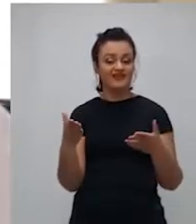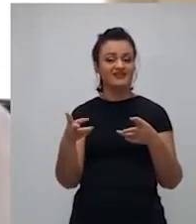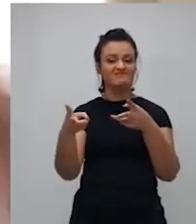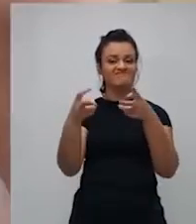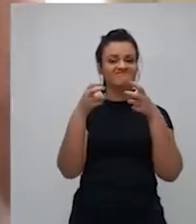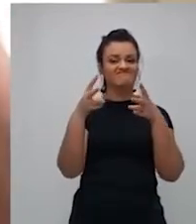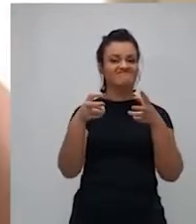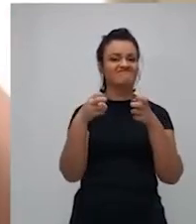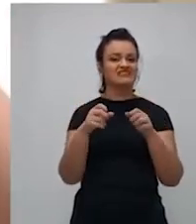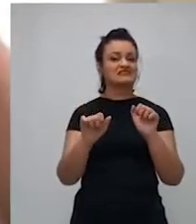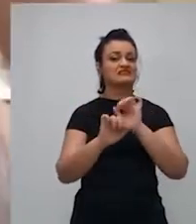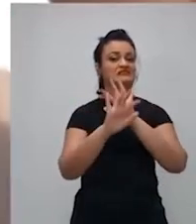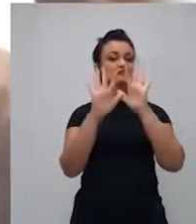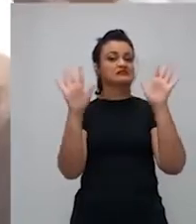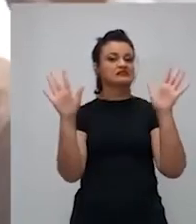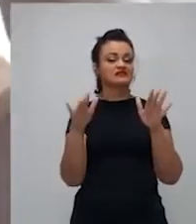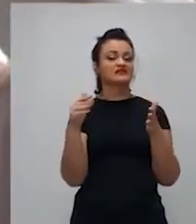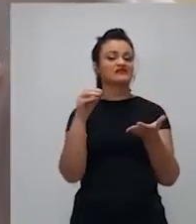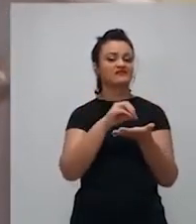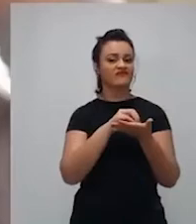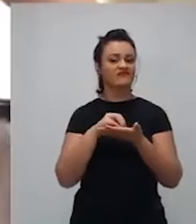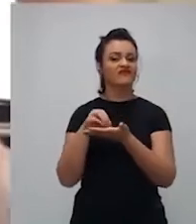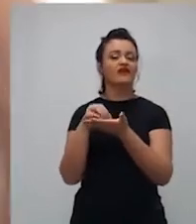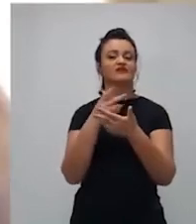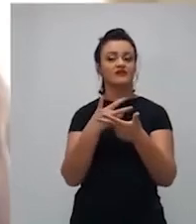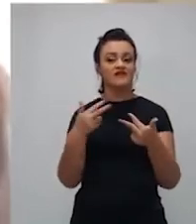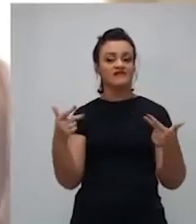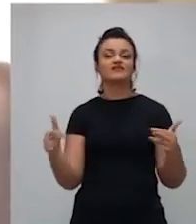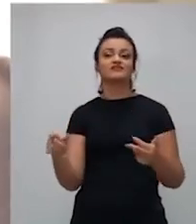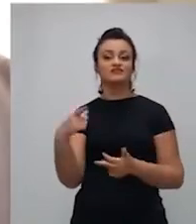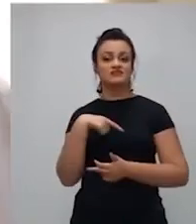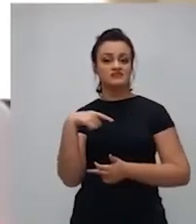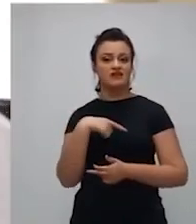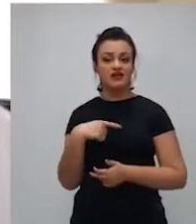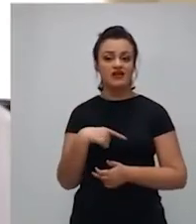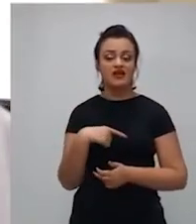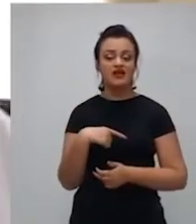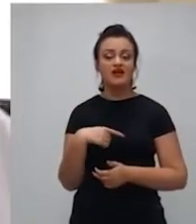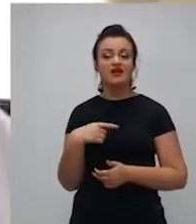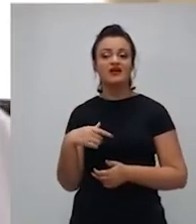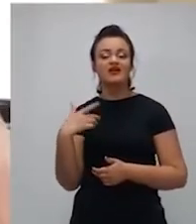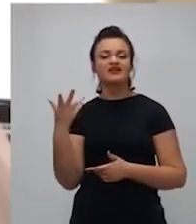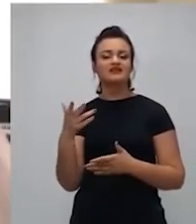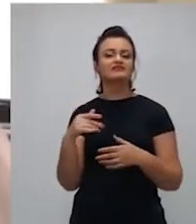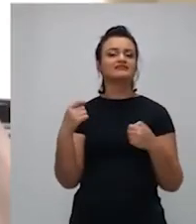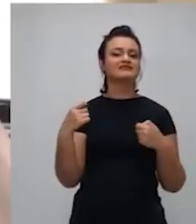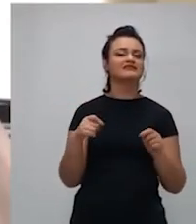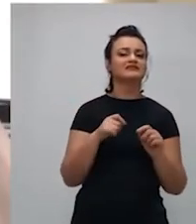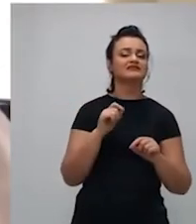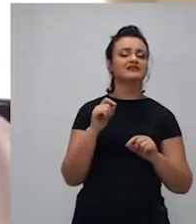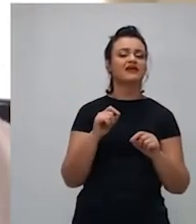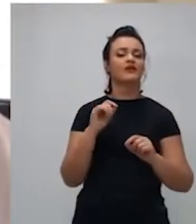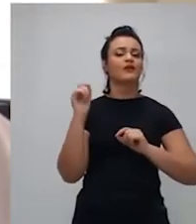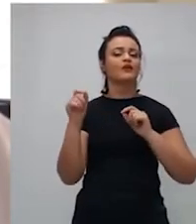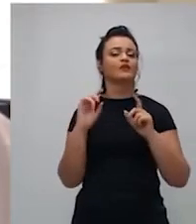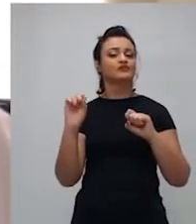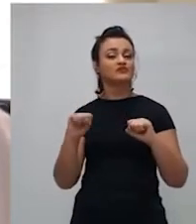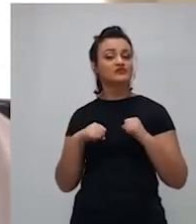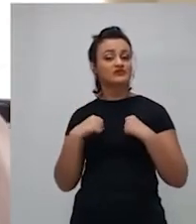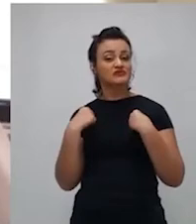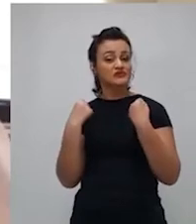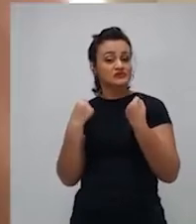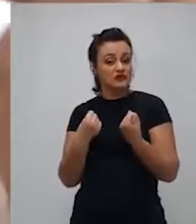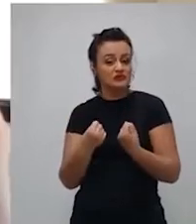aparecem e elas requerem de nós o nosso máximo esforço e